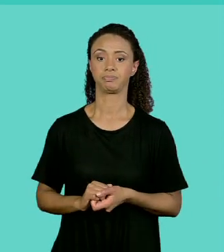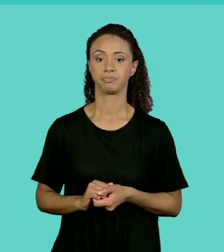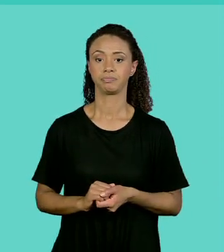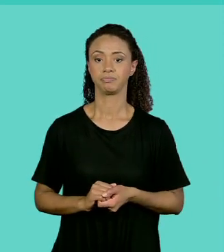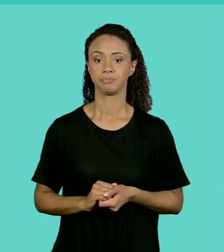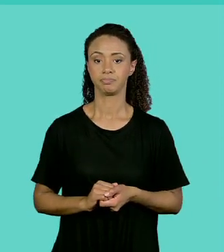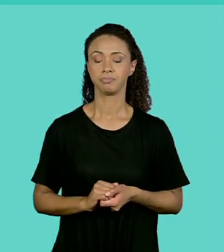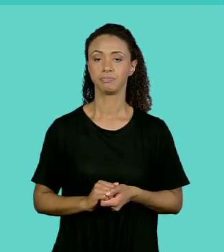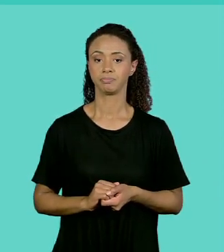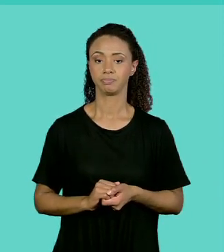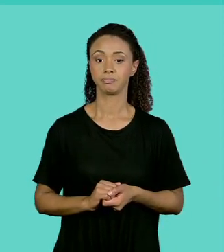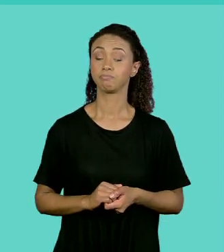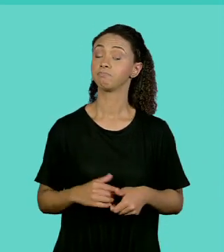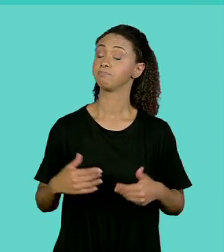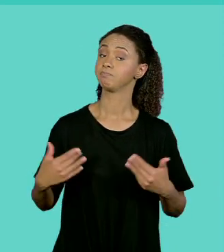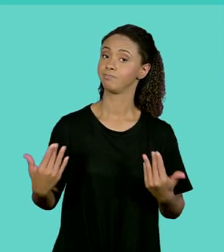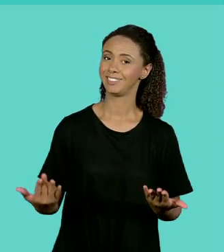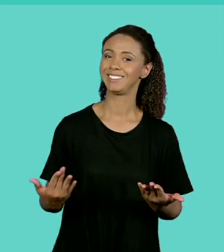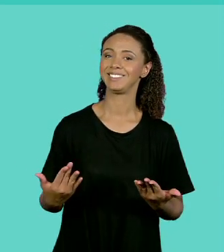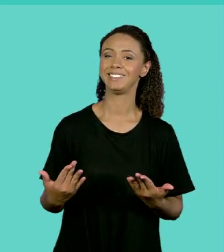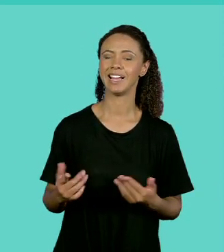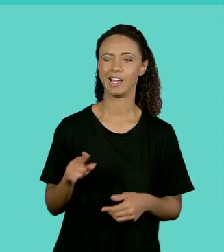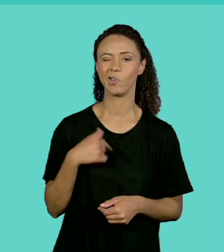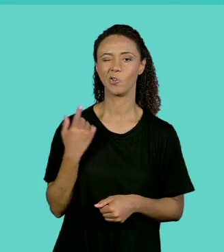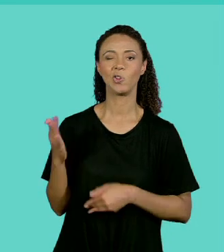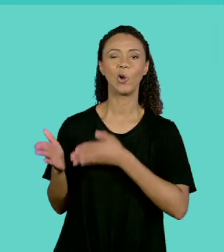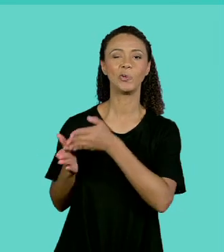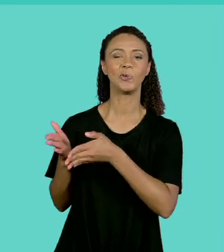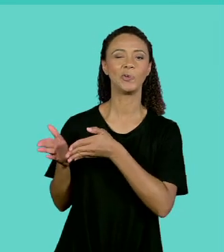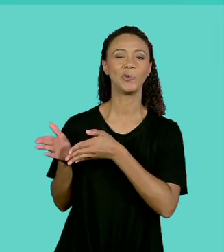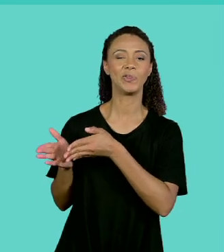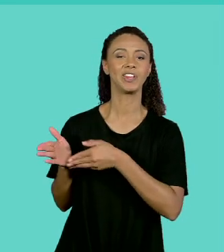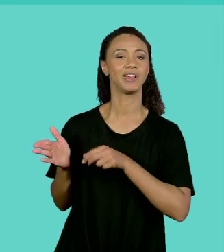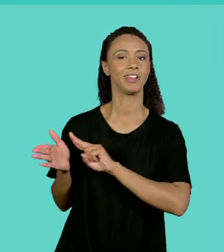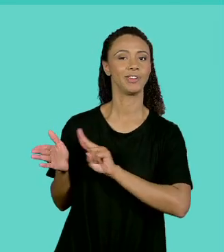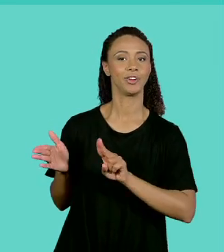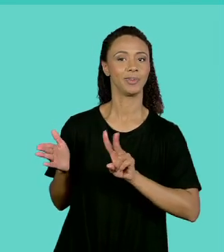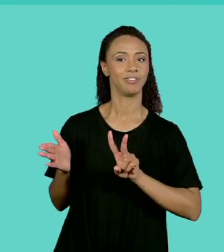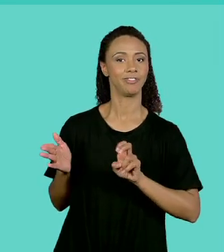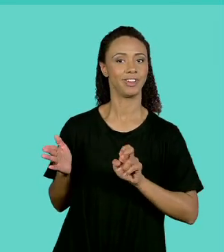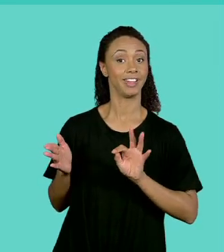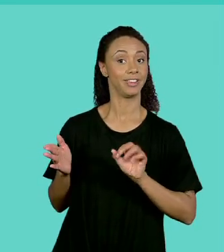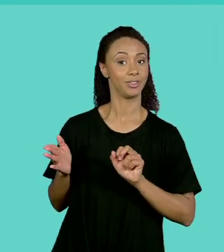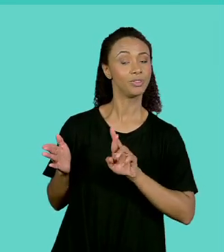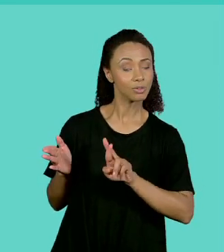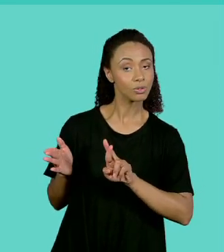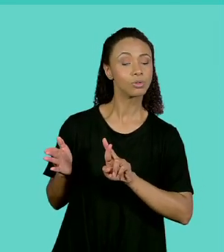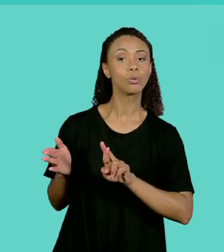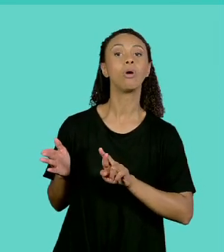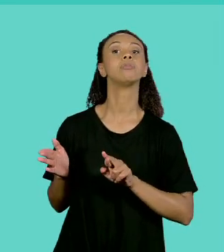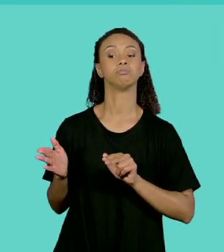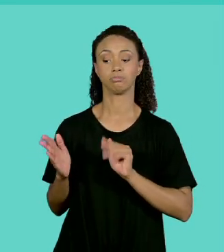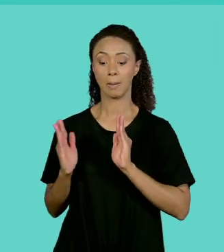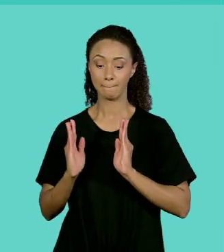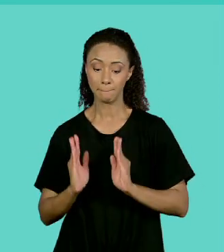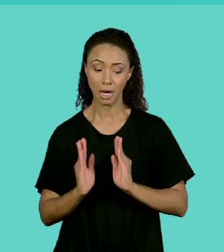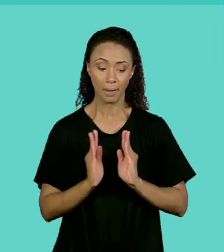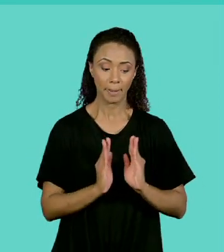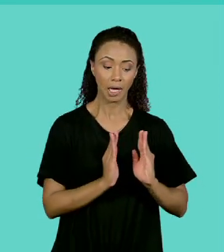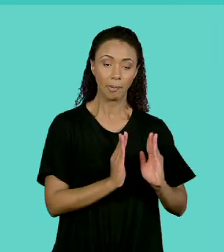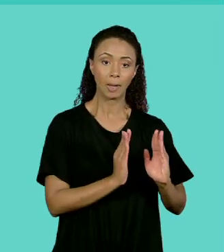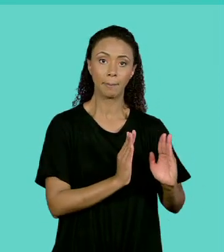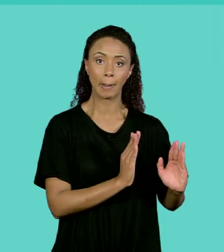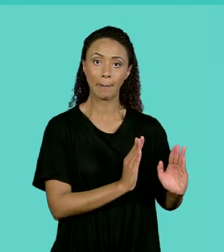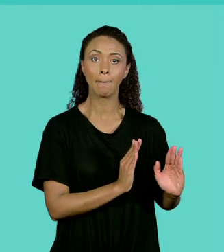E aí o vetor vai ser o nome do nosso trem e aonde eu armazenaria os